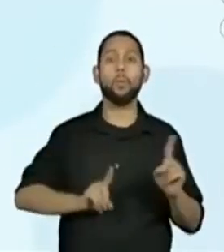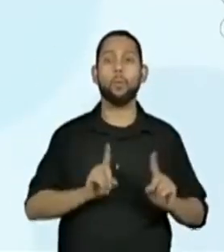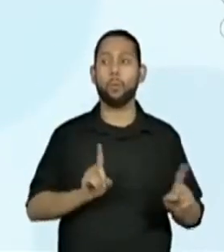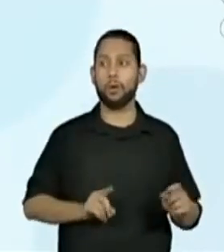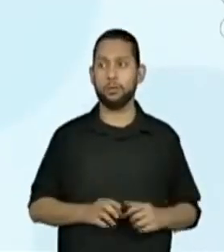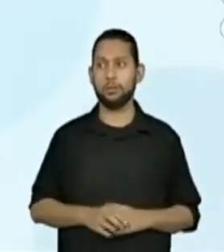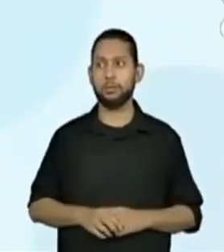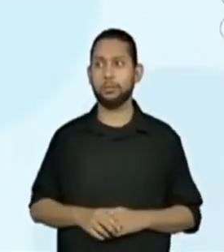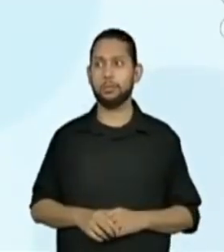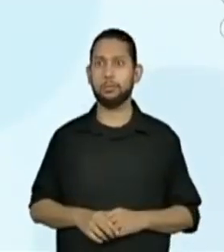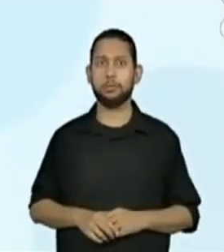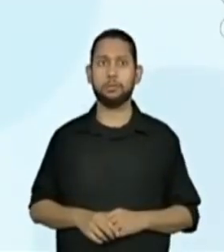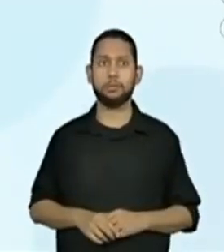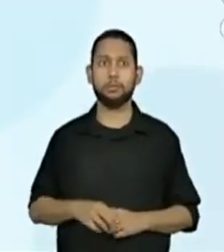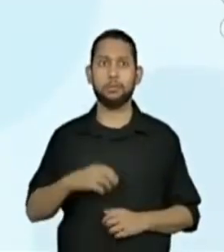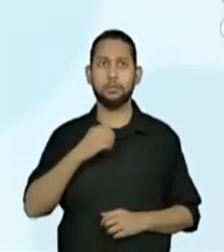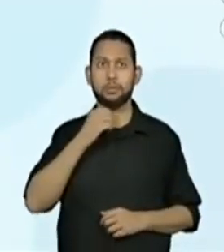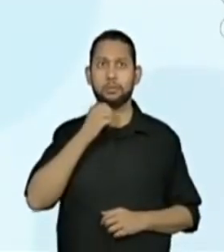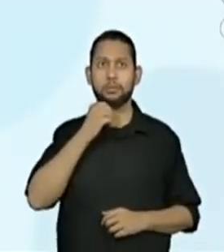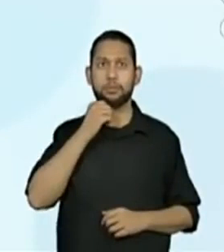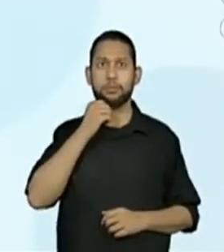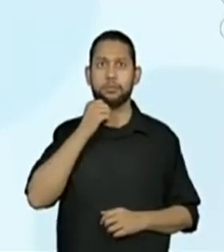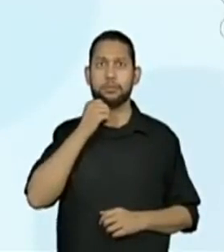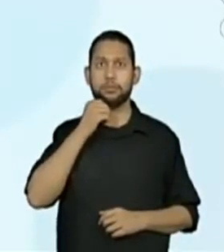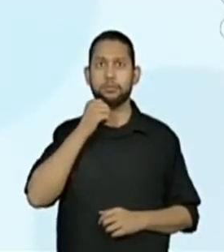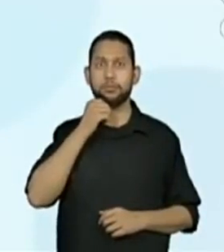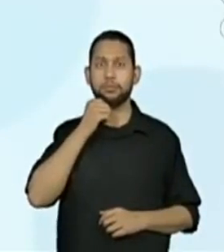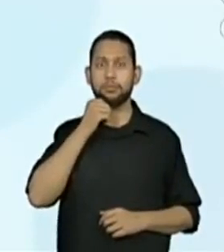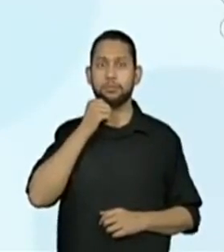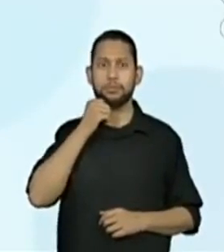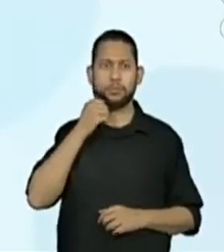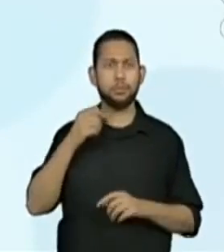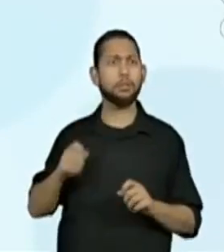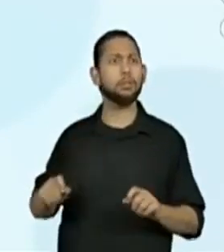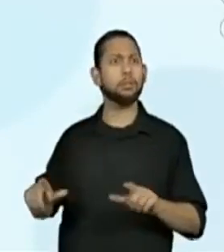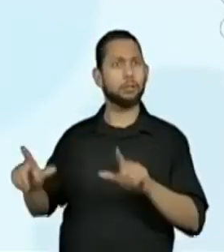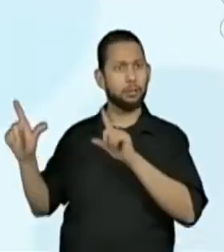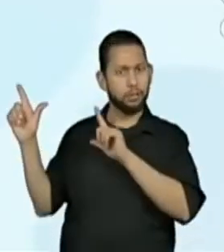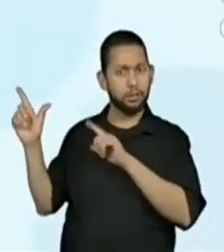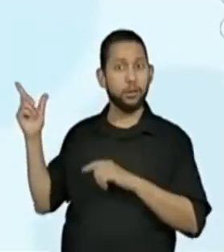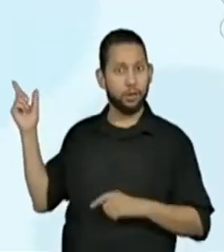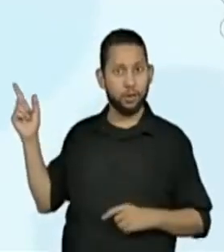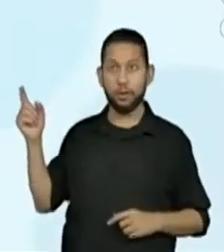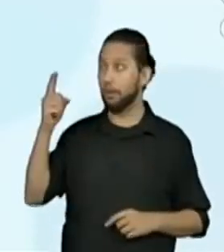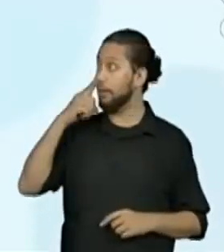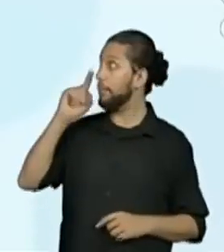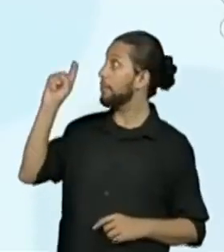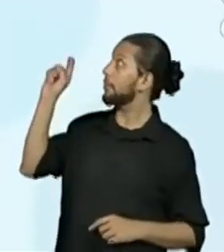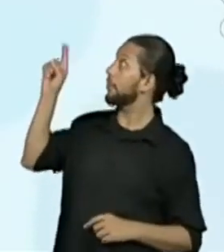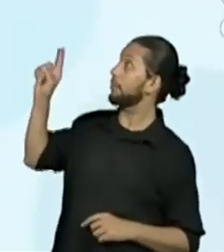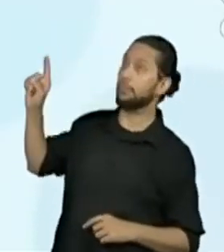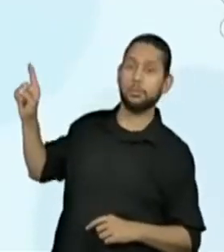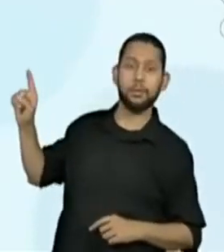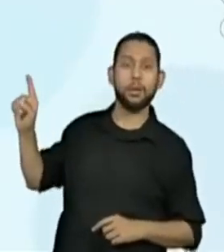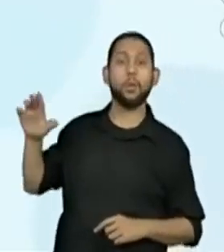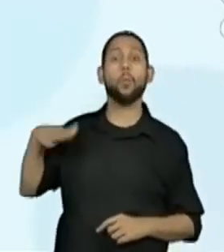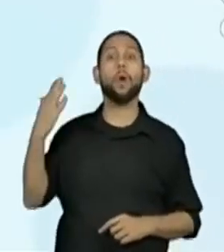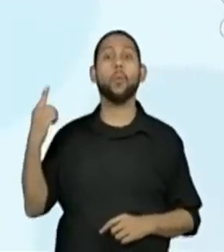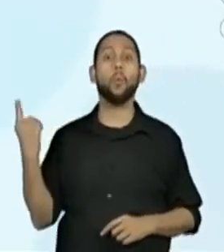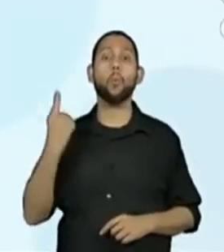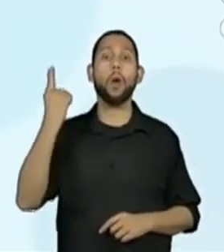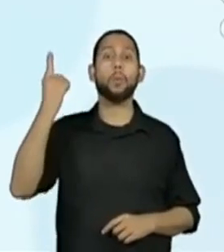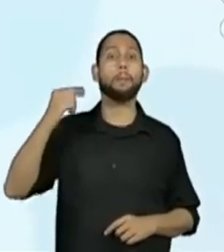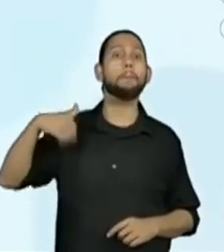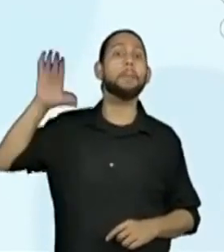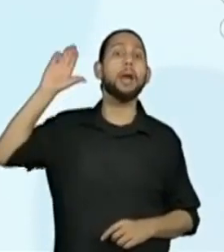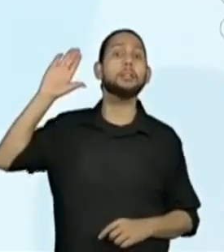Nossa próxima tela. A gente tem as mesmas afirmações aí das crianças e temos